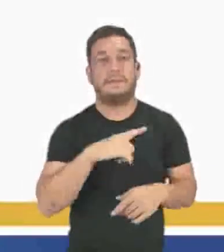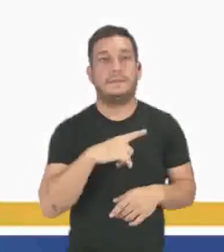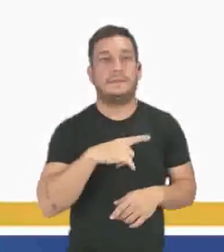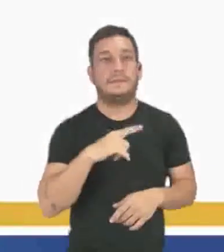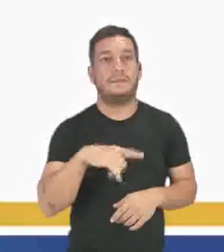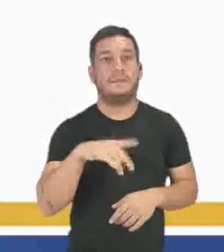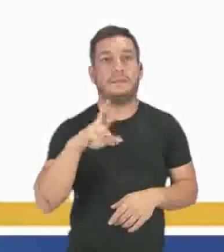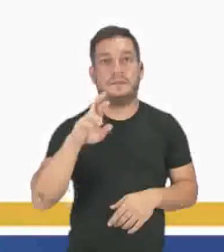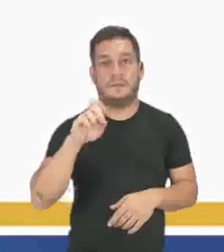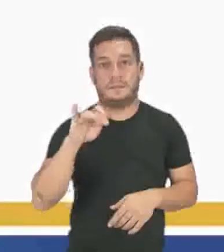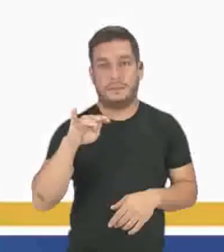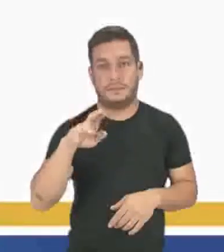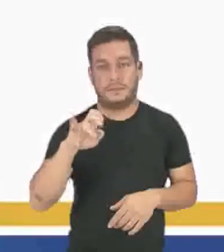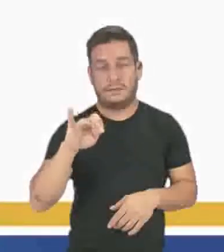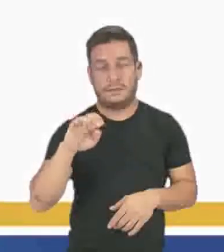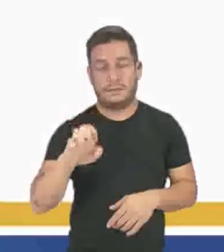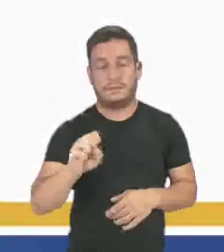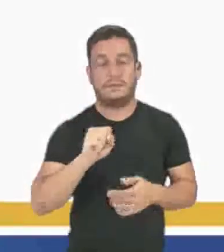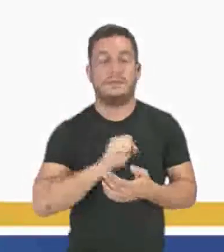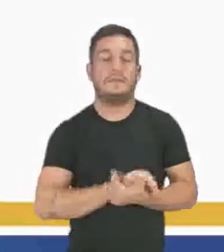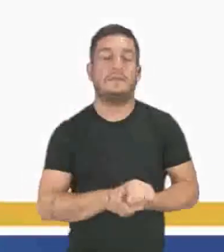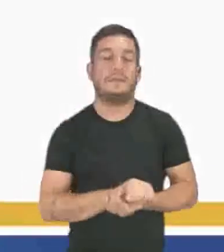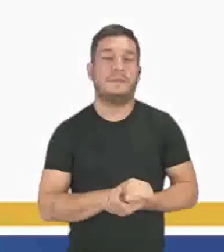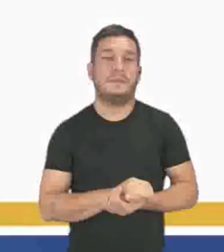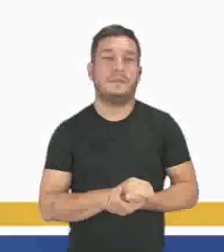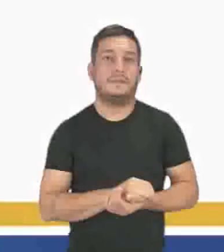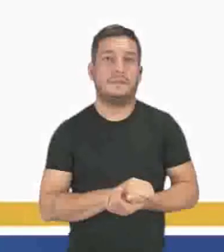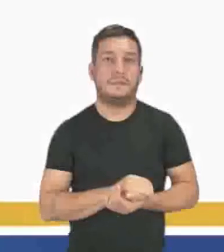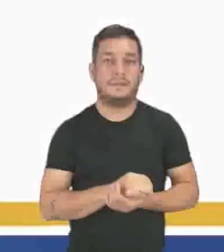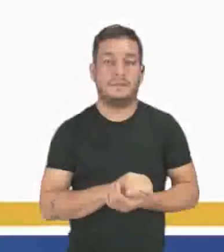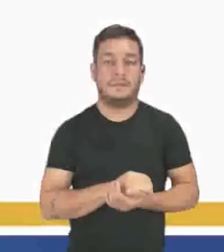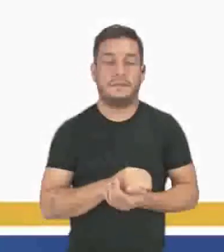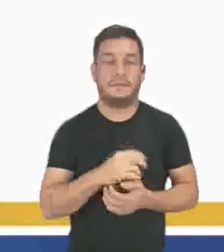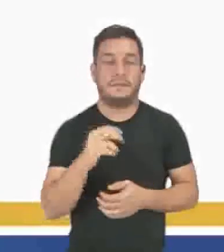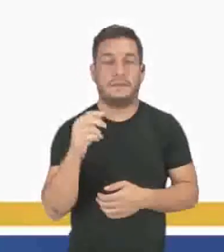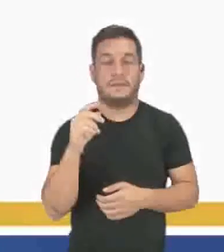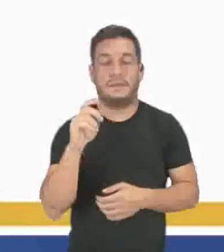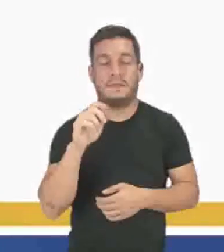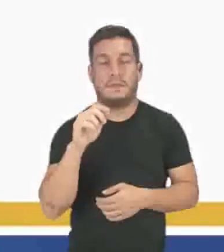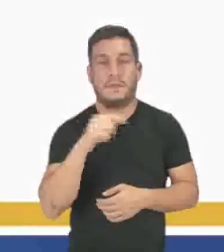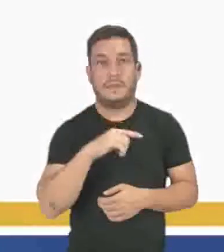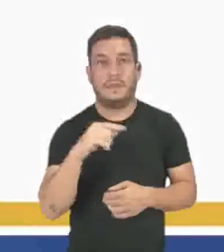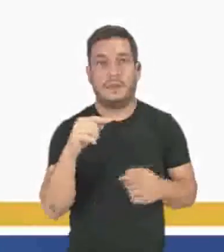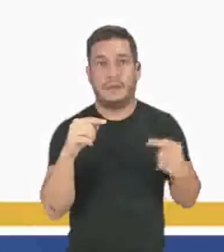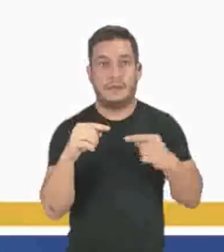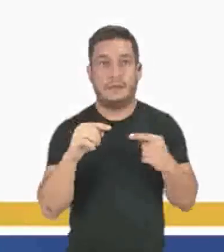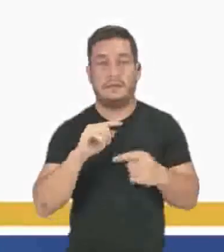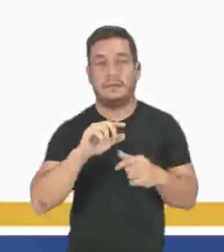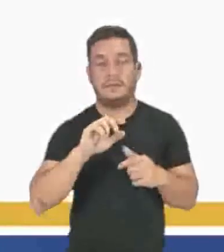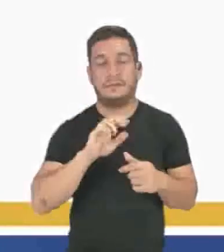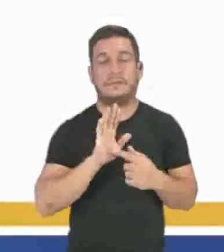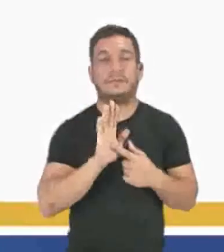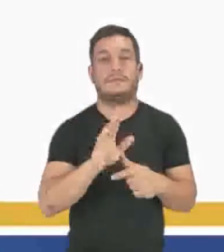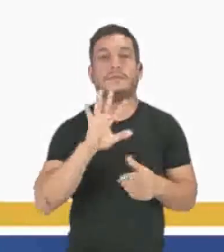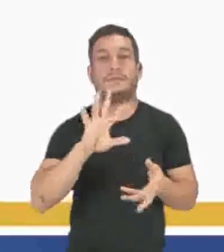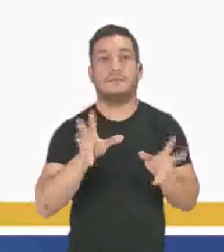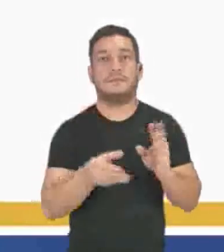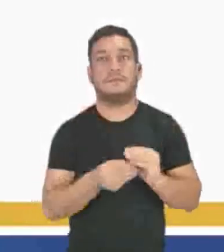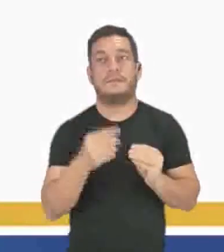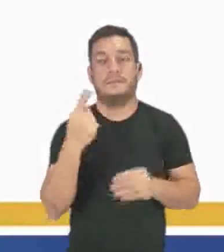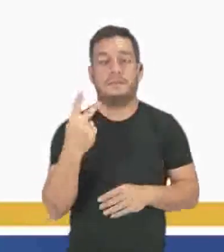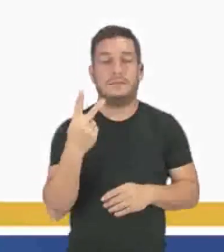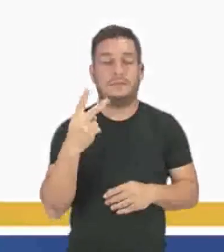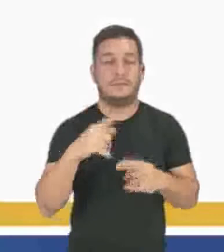reagentes, a setinha indicando a transformação, nós temos a formação de